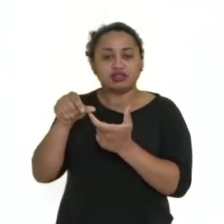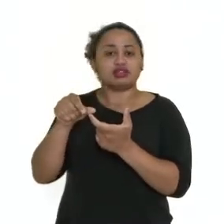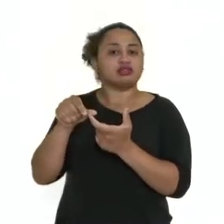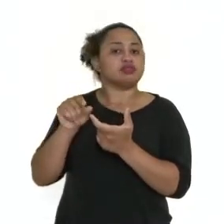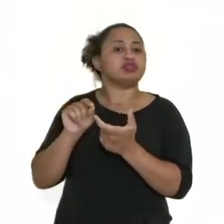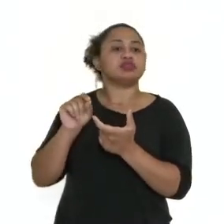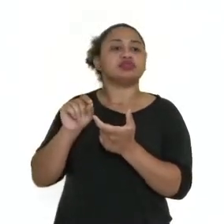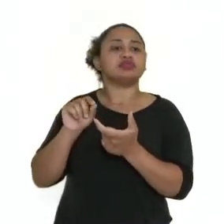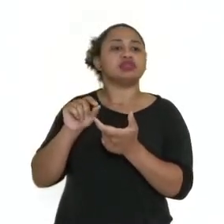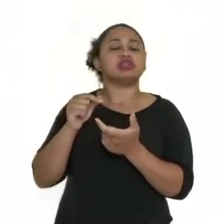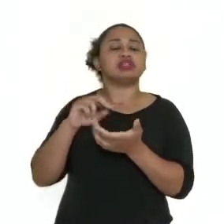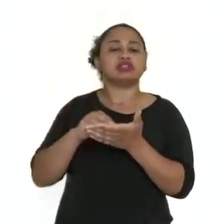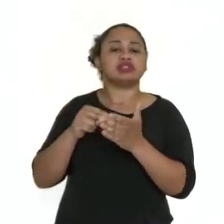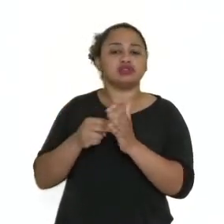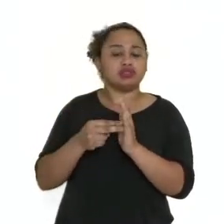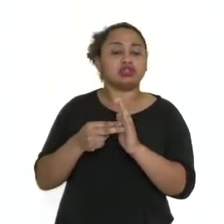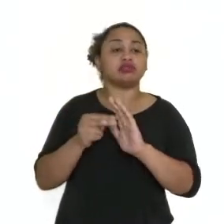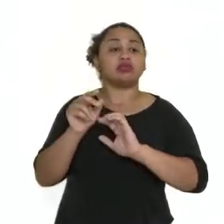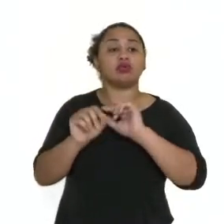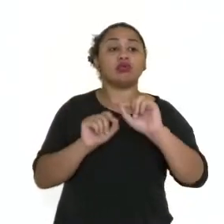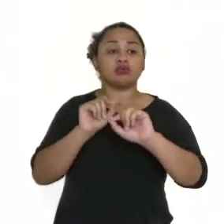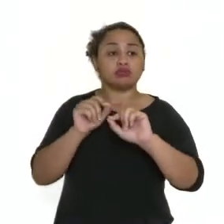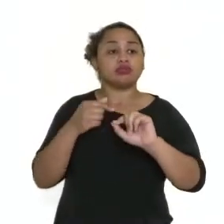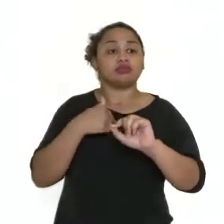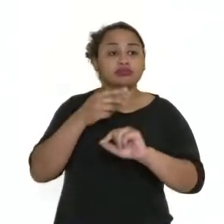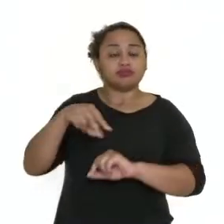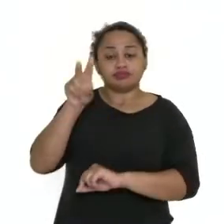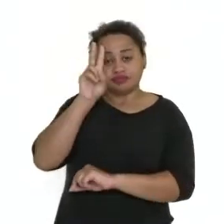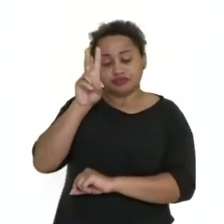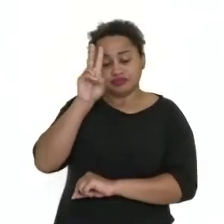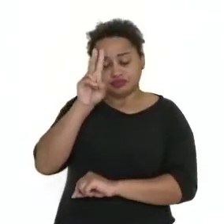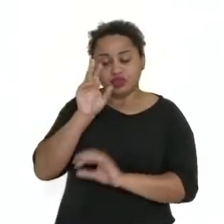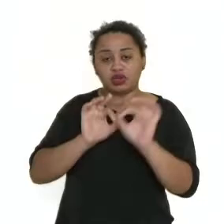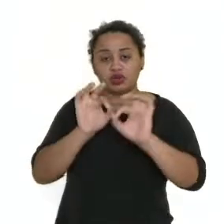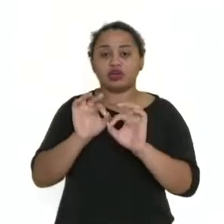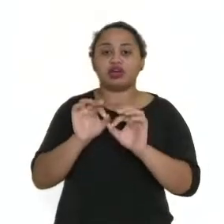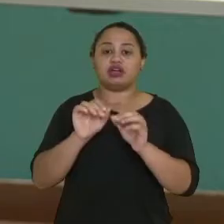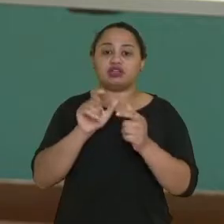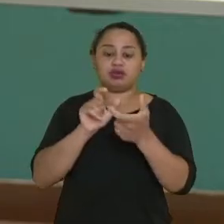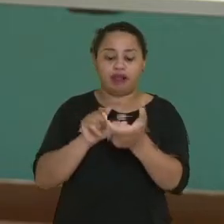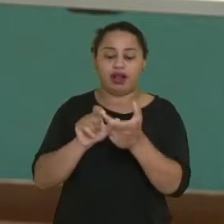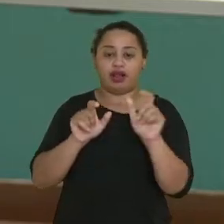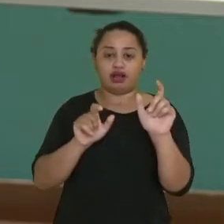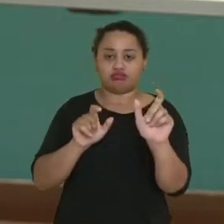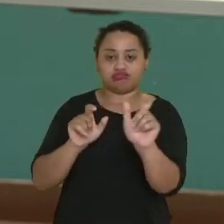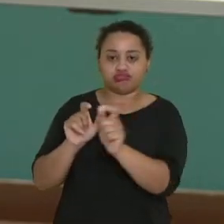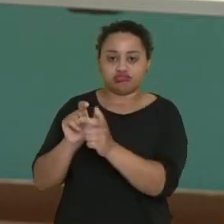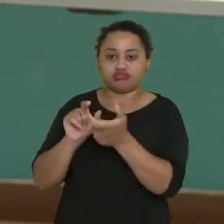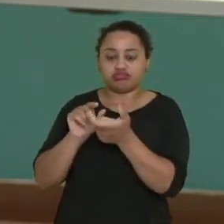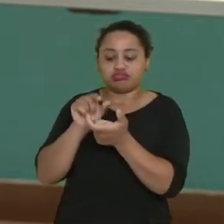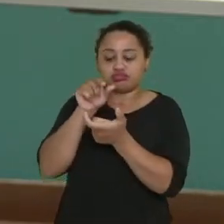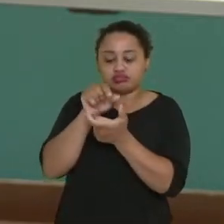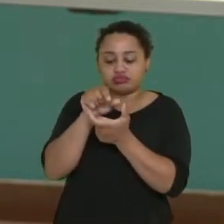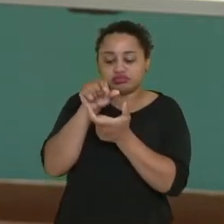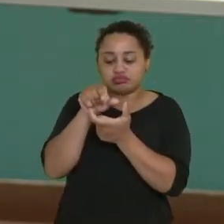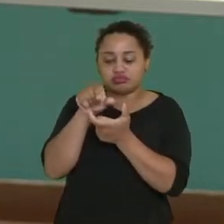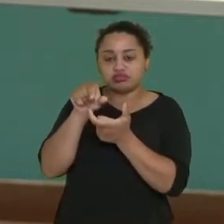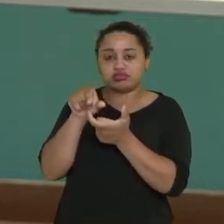sete sílabas poéticas, professor? Vocês lembram, então, que nós separamos as palavras em sílabas, né? Então, por exemplo,